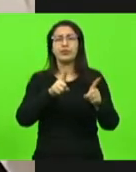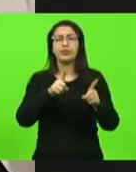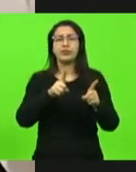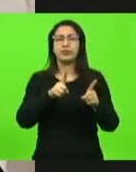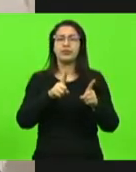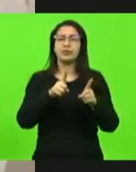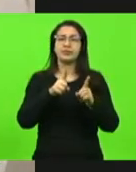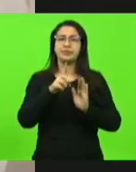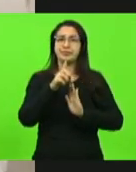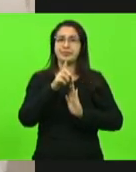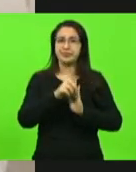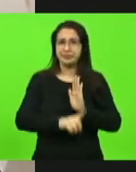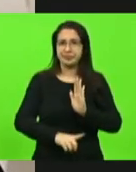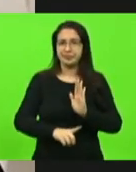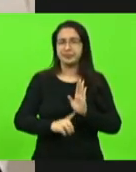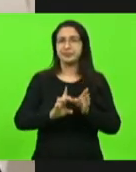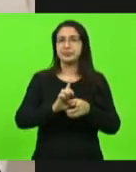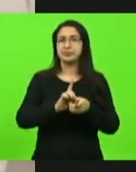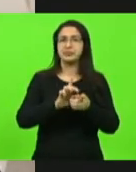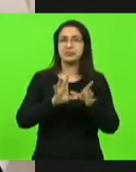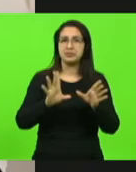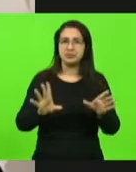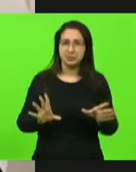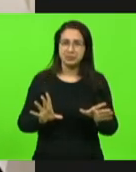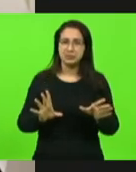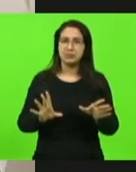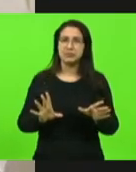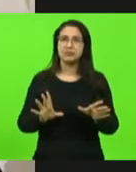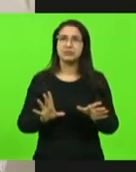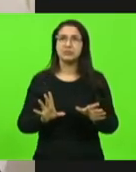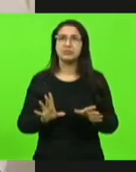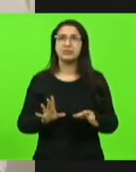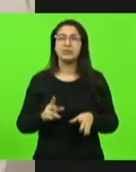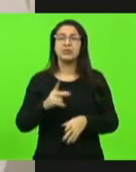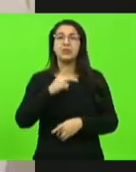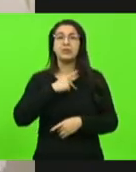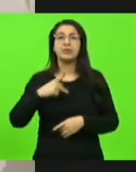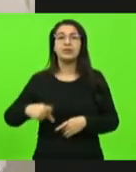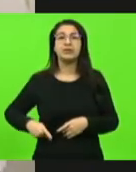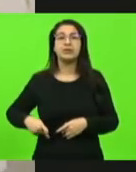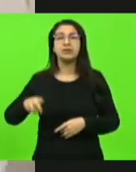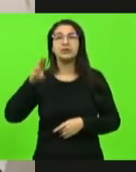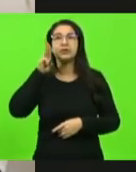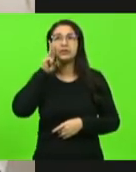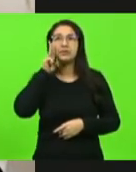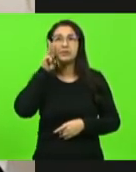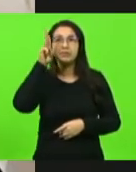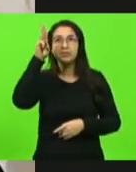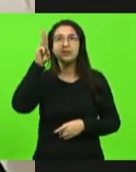de Direito. Presidente, eu tenho absoluta certeza que o nosso presidente, Jair Messias Bolsonaro, irá vetar